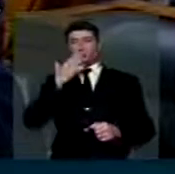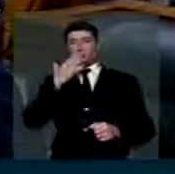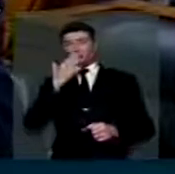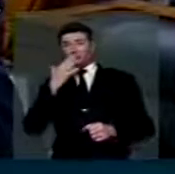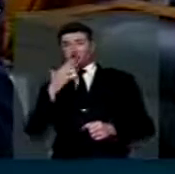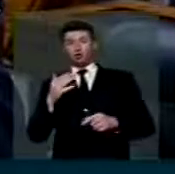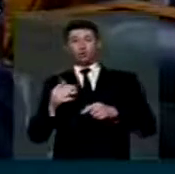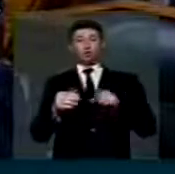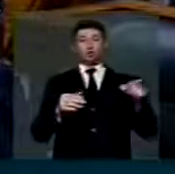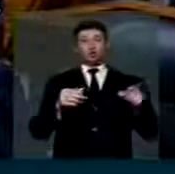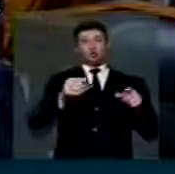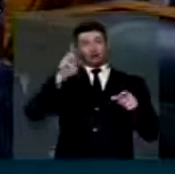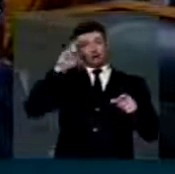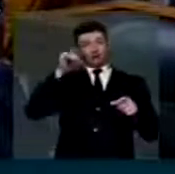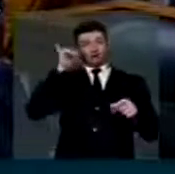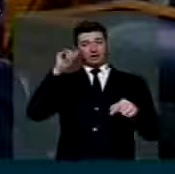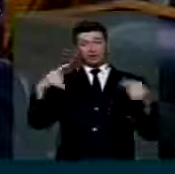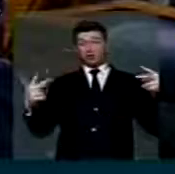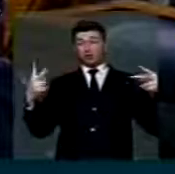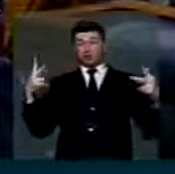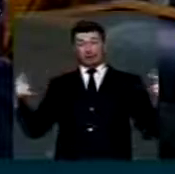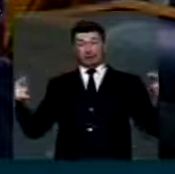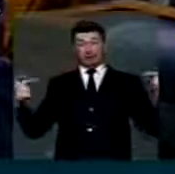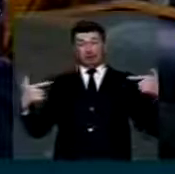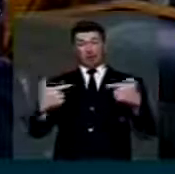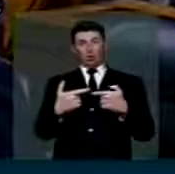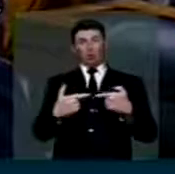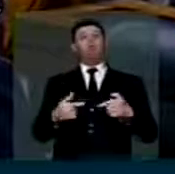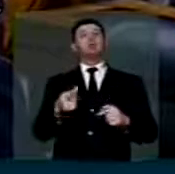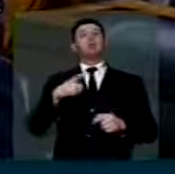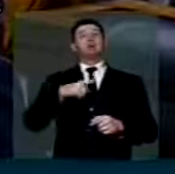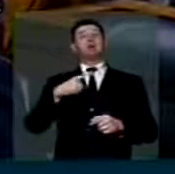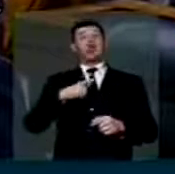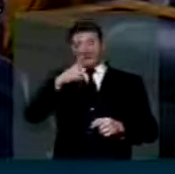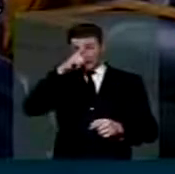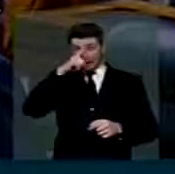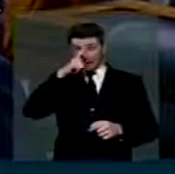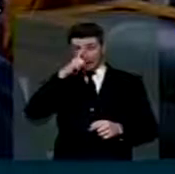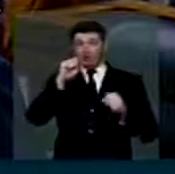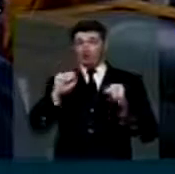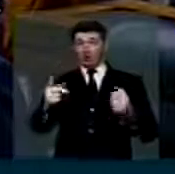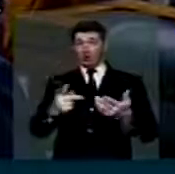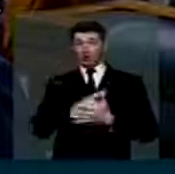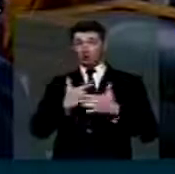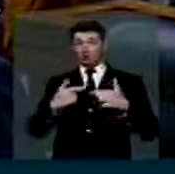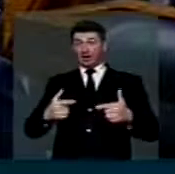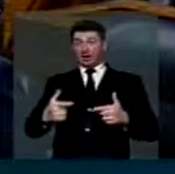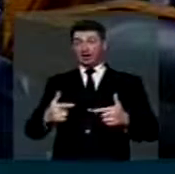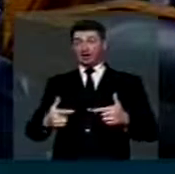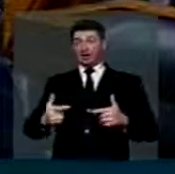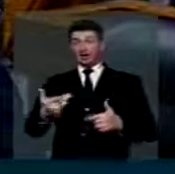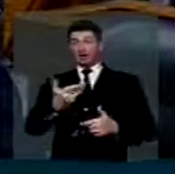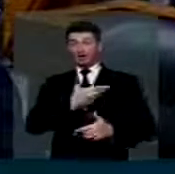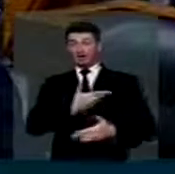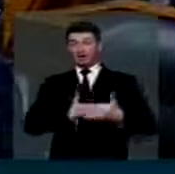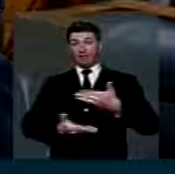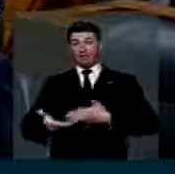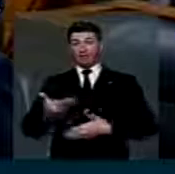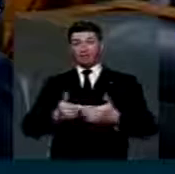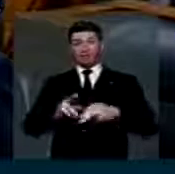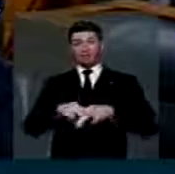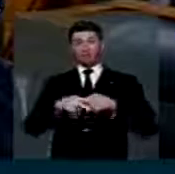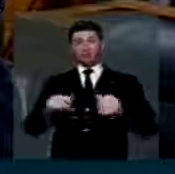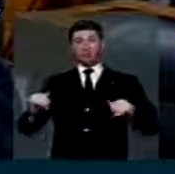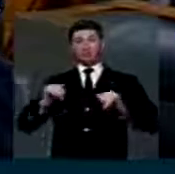produtores rurais. A situação está muito grave na iminência de uma guerra fratricida por conta da